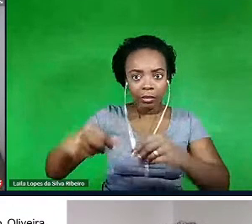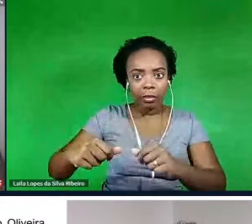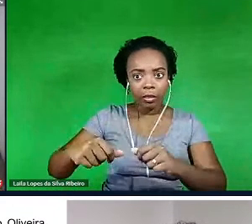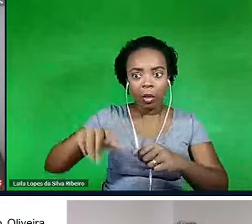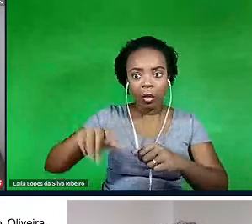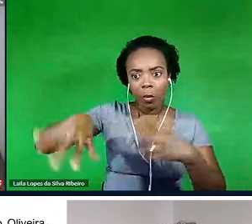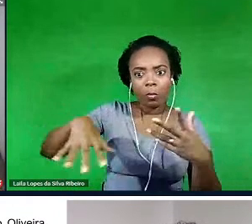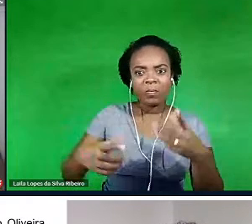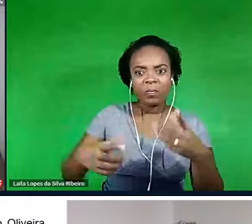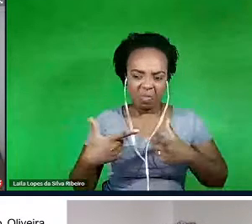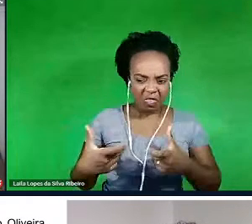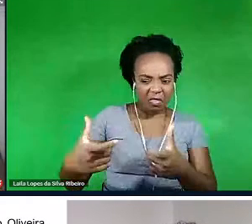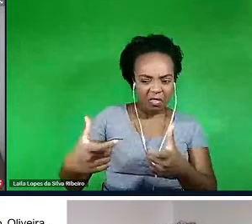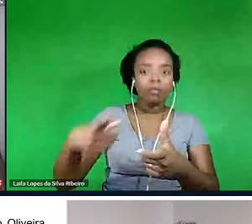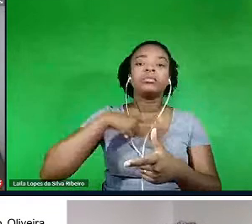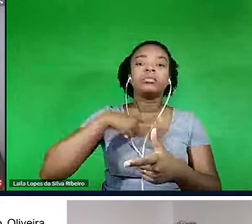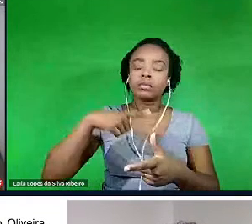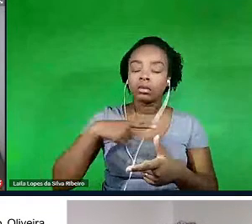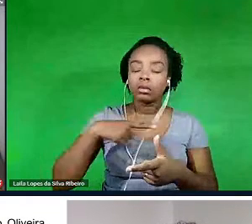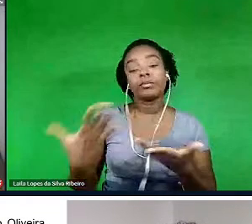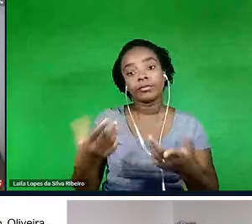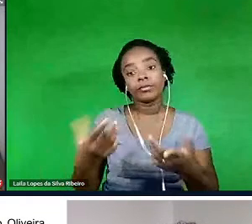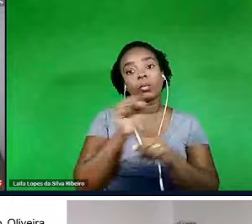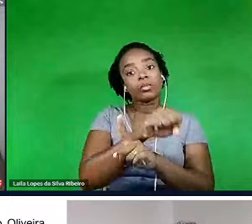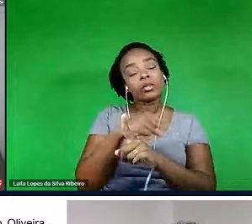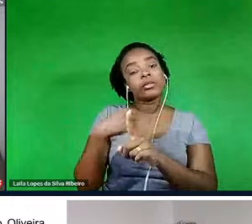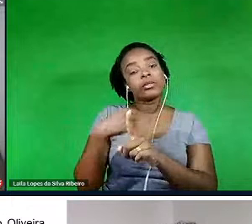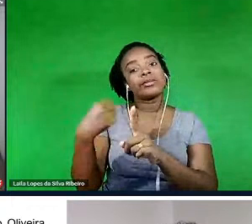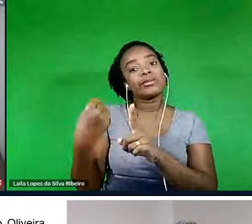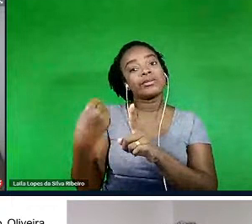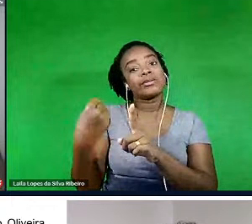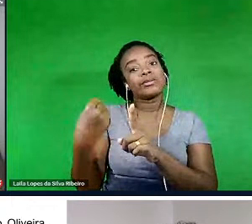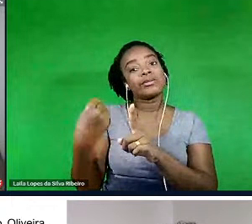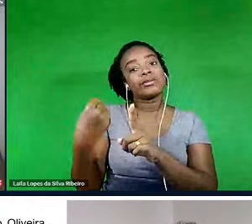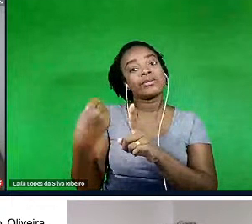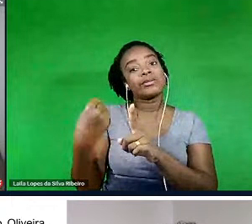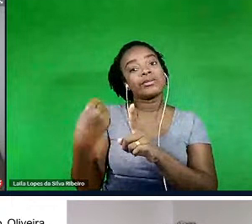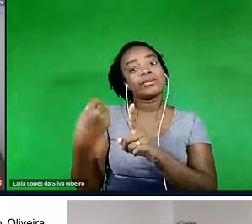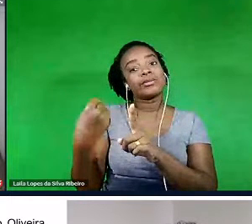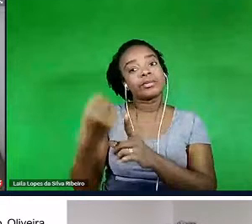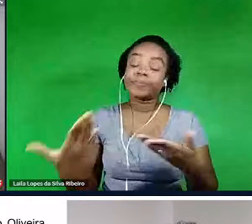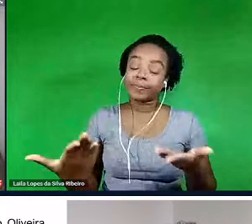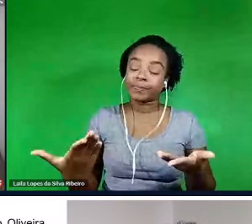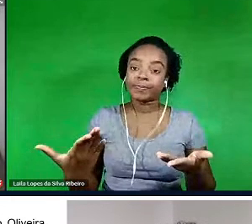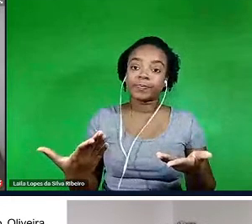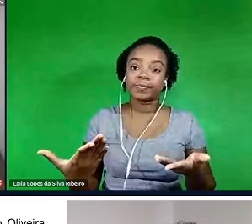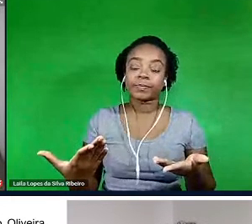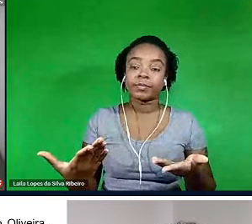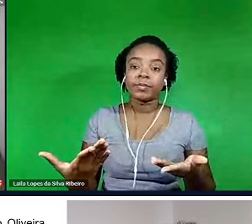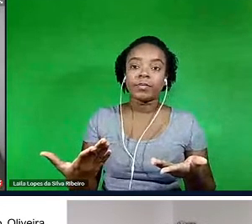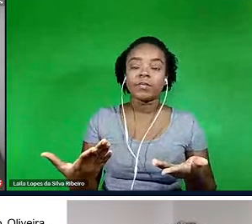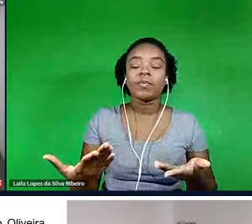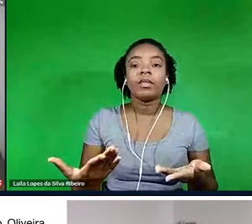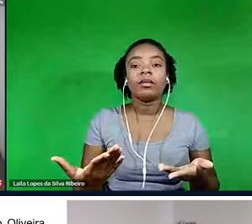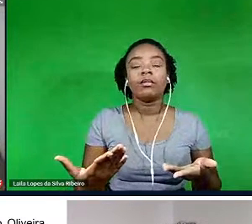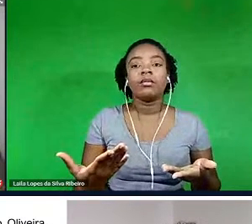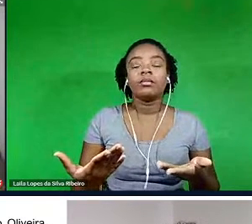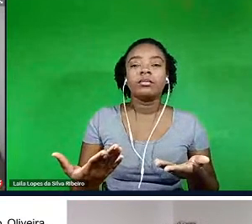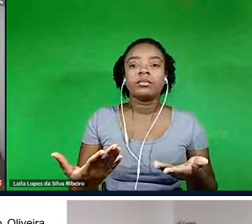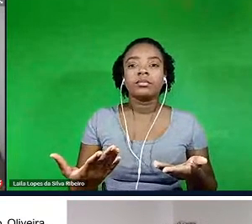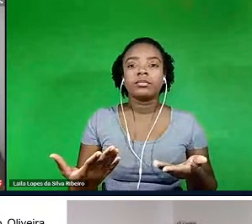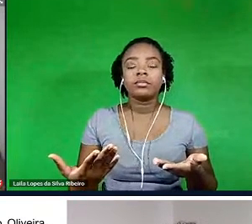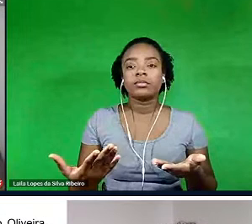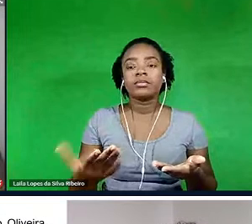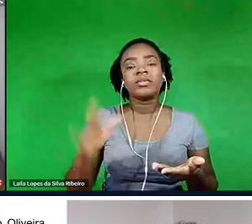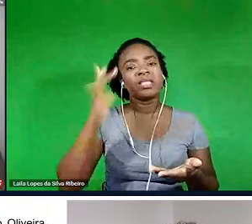sociedade humana, é, então, se preocupar com isso, é, eu acho que não